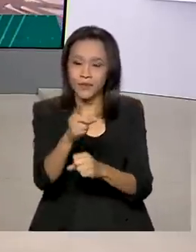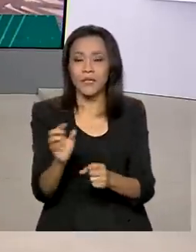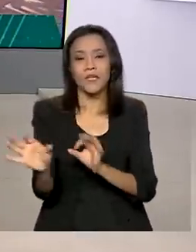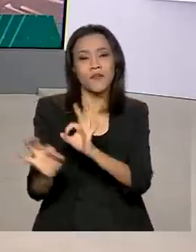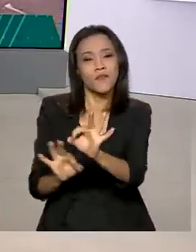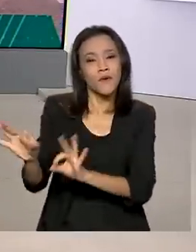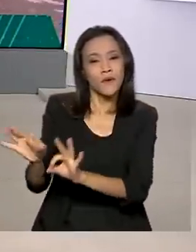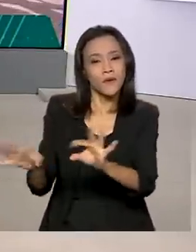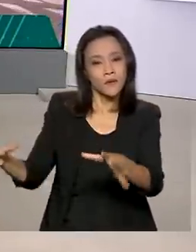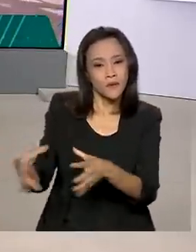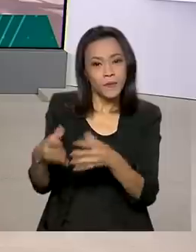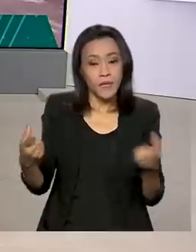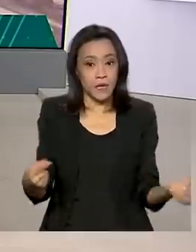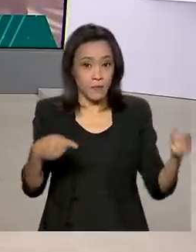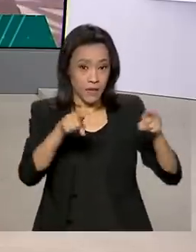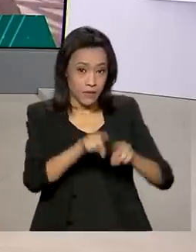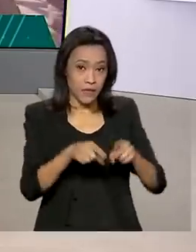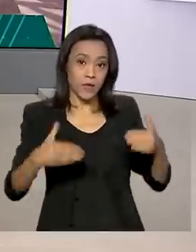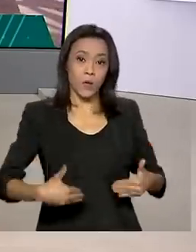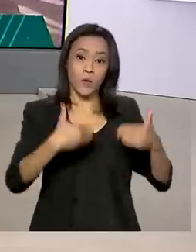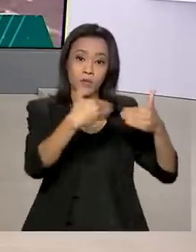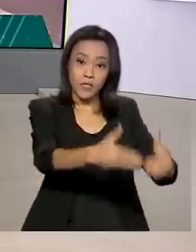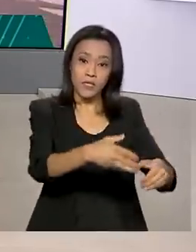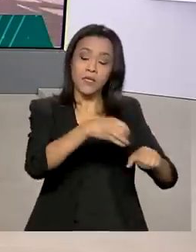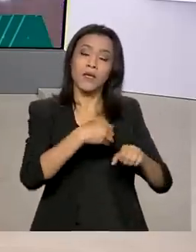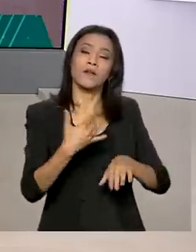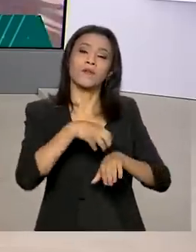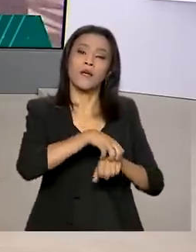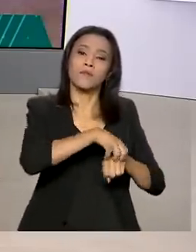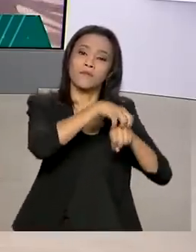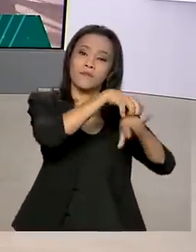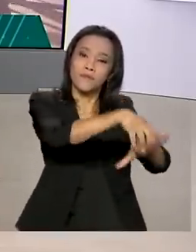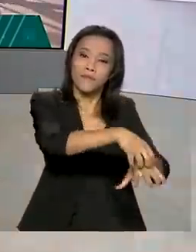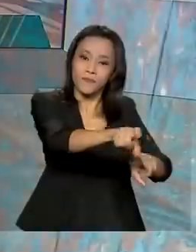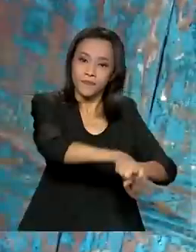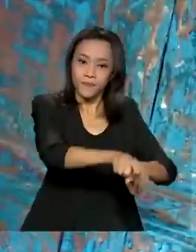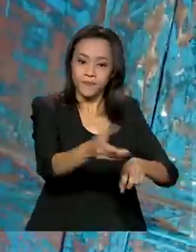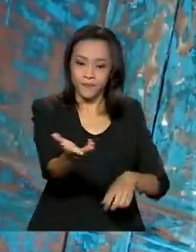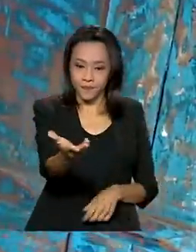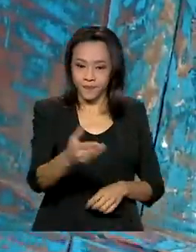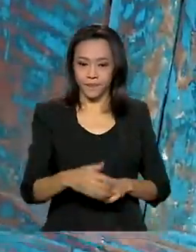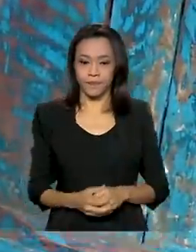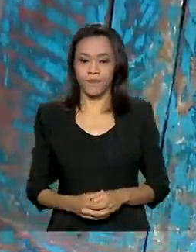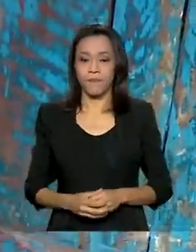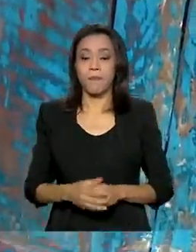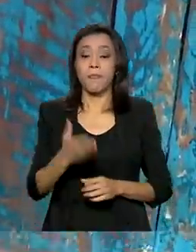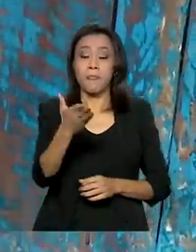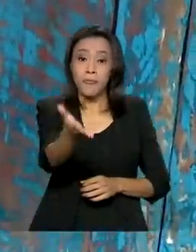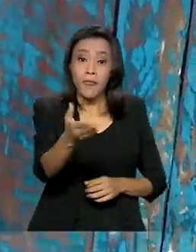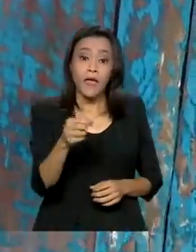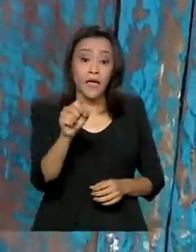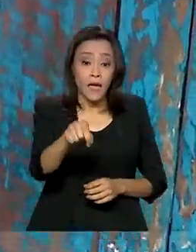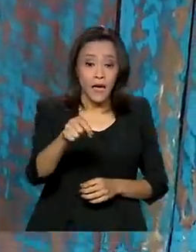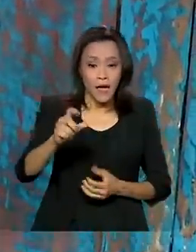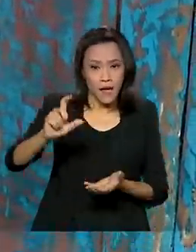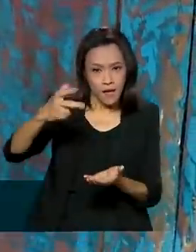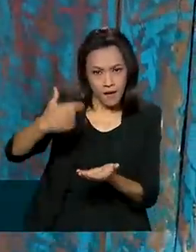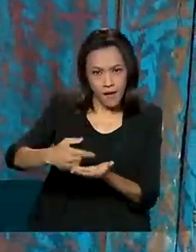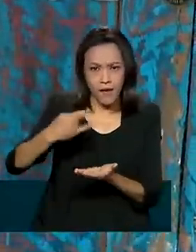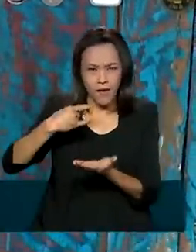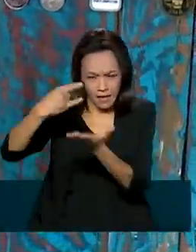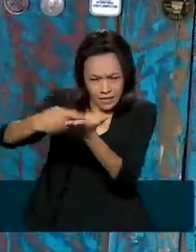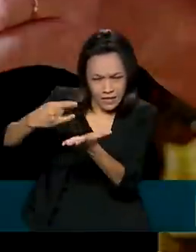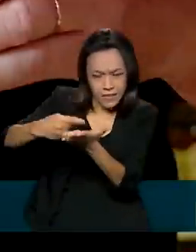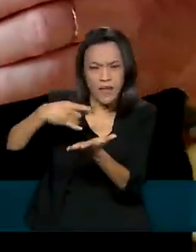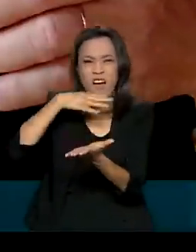setor em parceria com o Ministério da Agricultura, Pecuária e Abastecimento. Geralmente associada a um produto de baixa